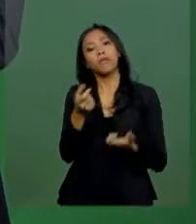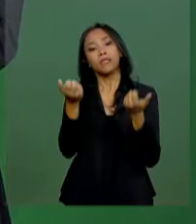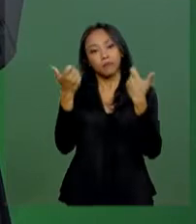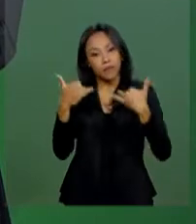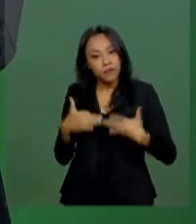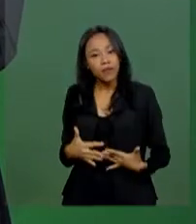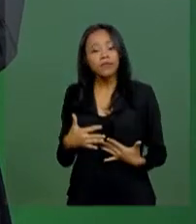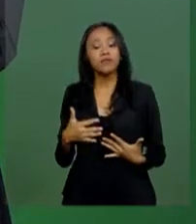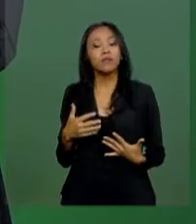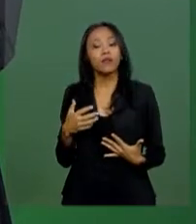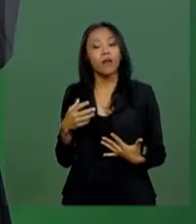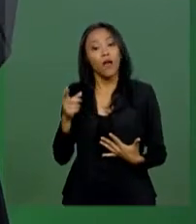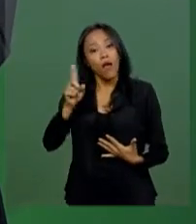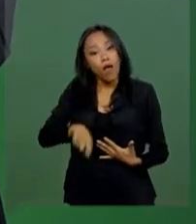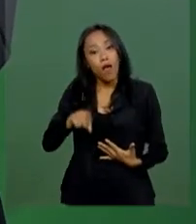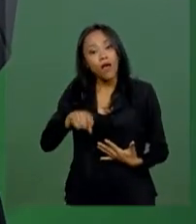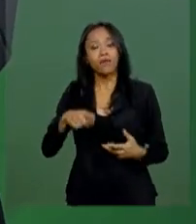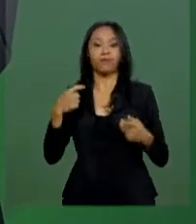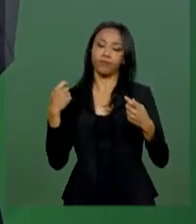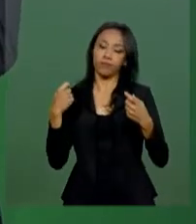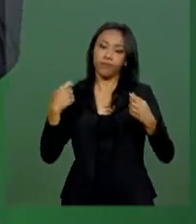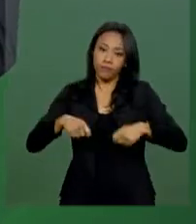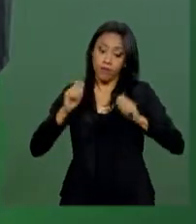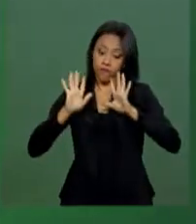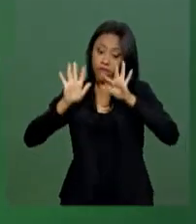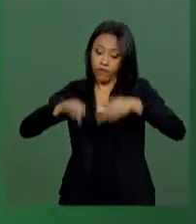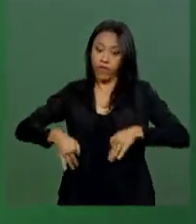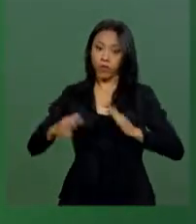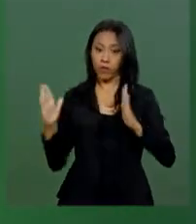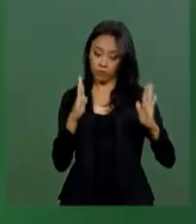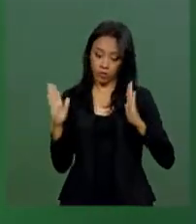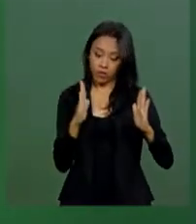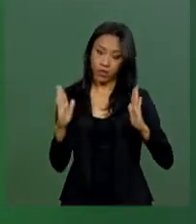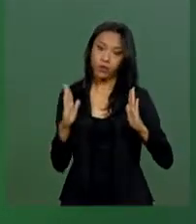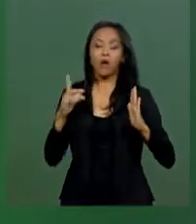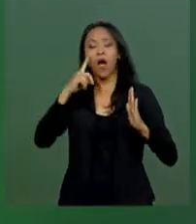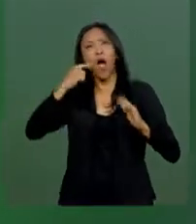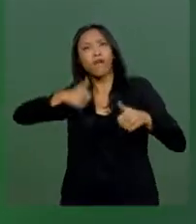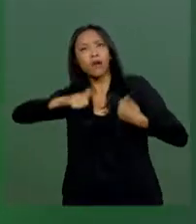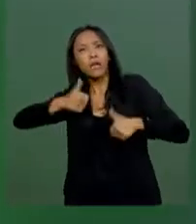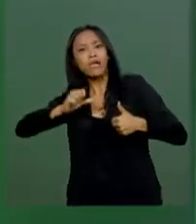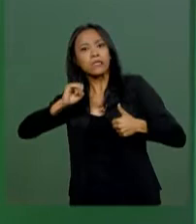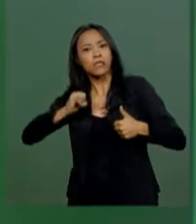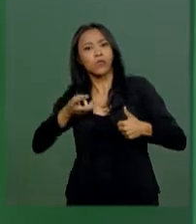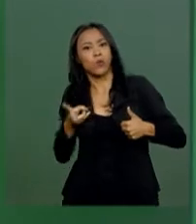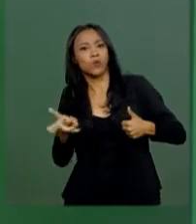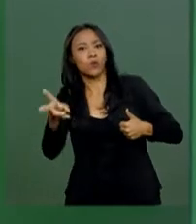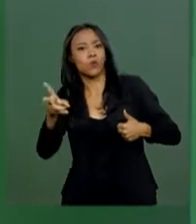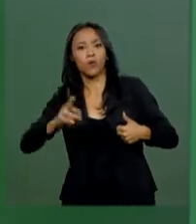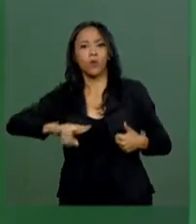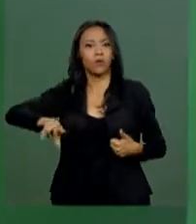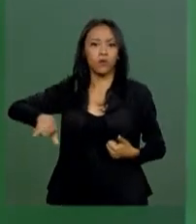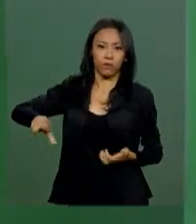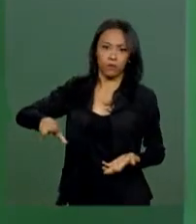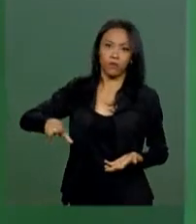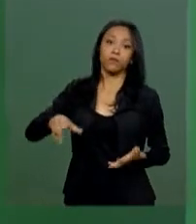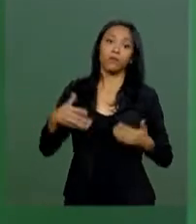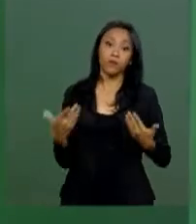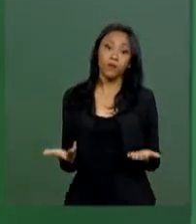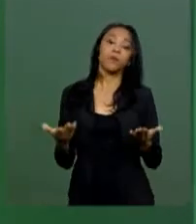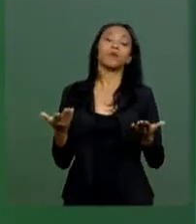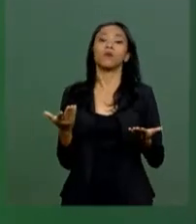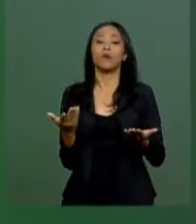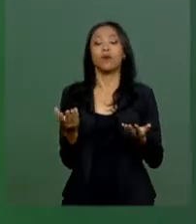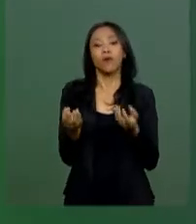necessidades, feitos e terminados esses prazos, farão avaliação se é o caso de ampliar ou não. Como